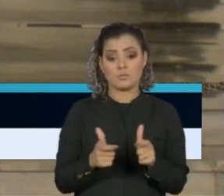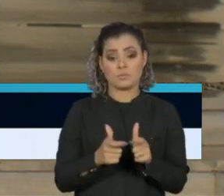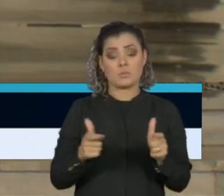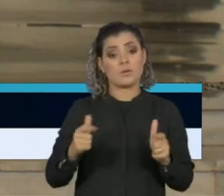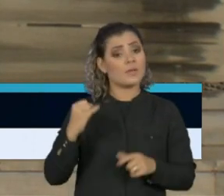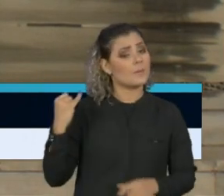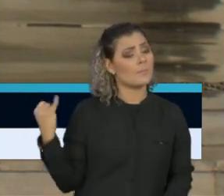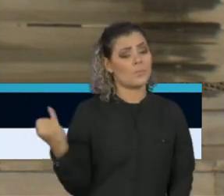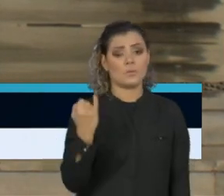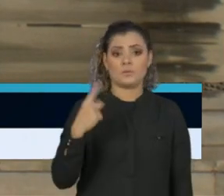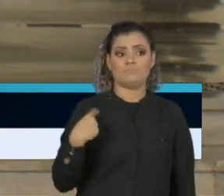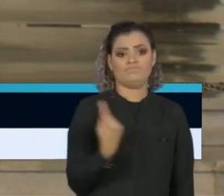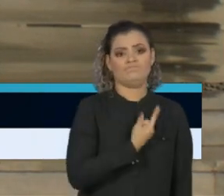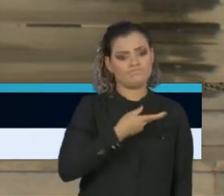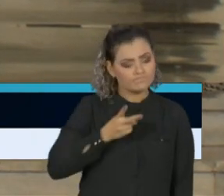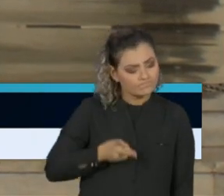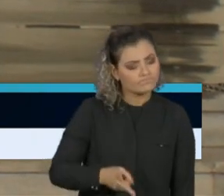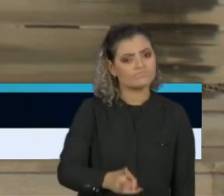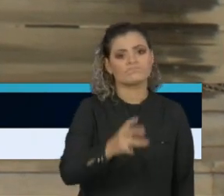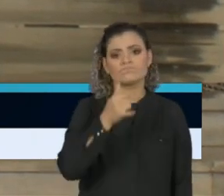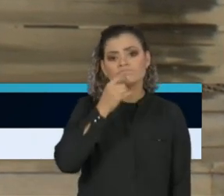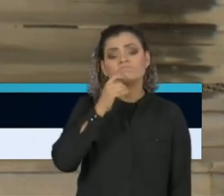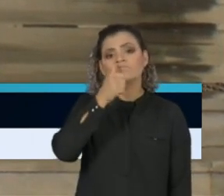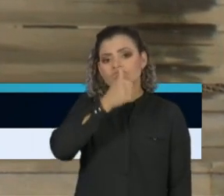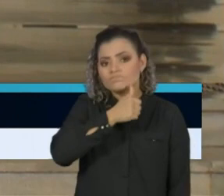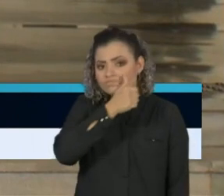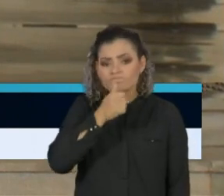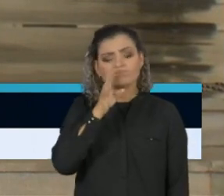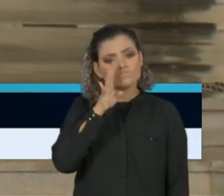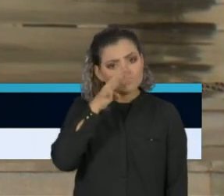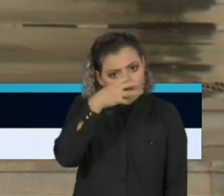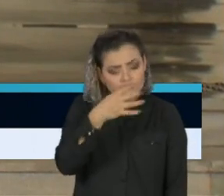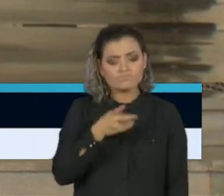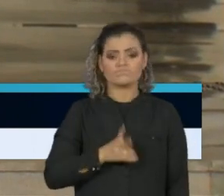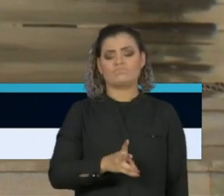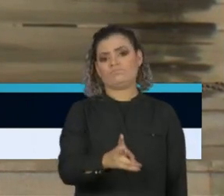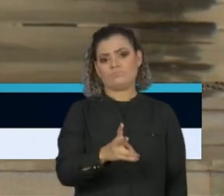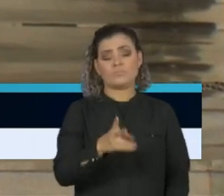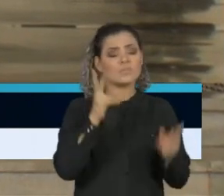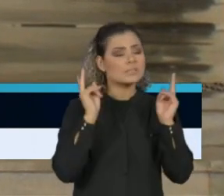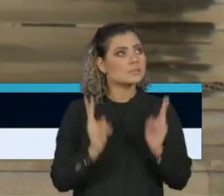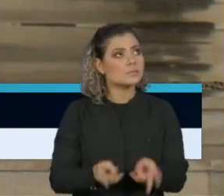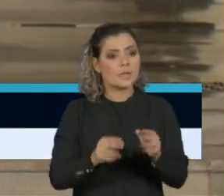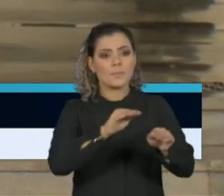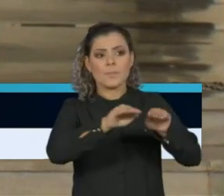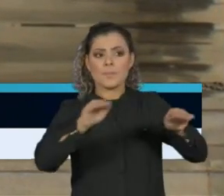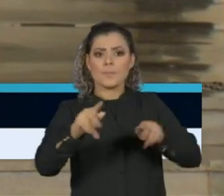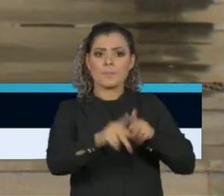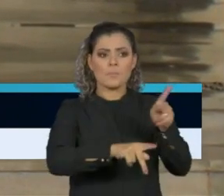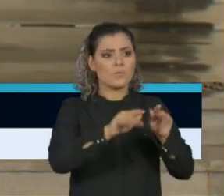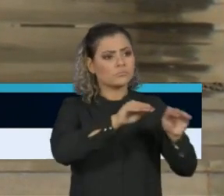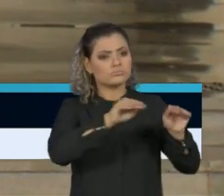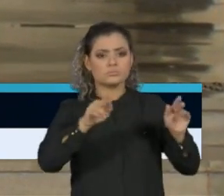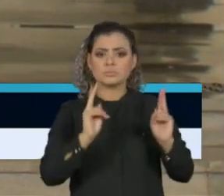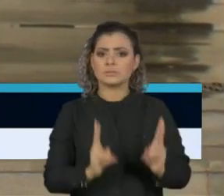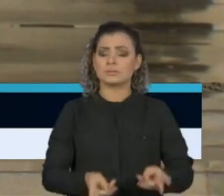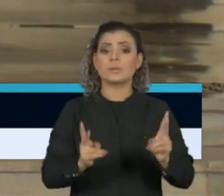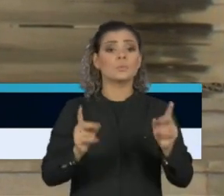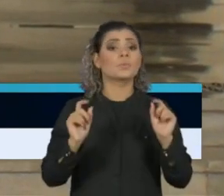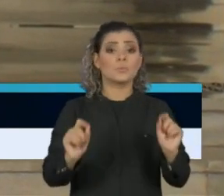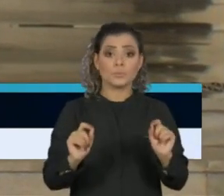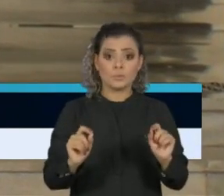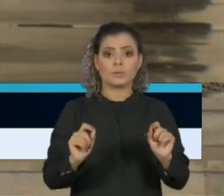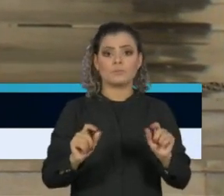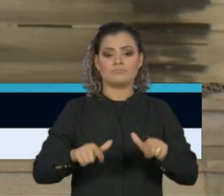que nós continuemos com as nossas medidas e sempre apelando à população que façam